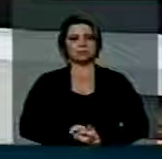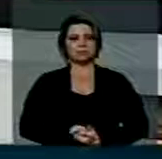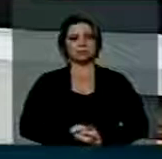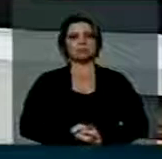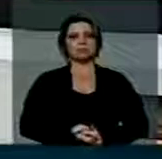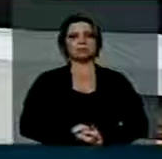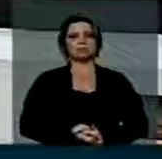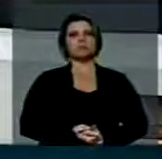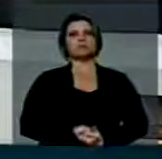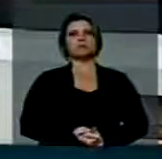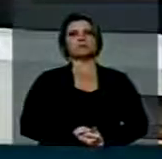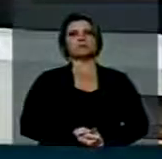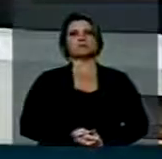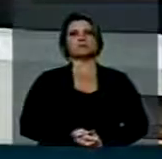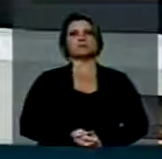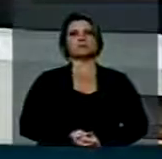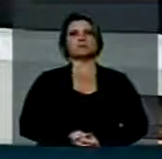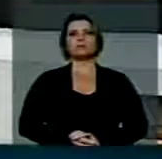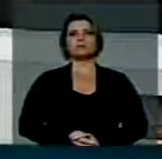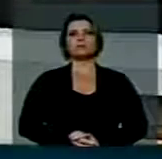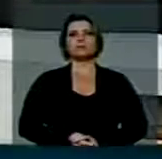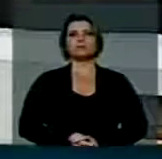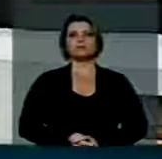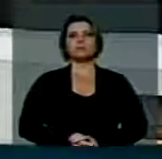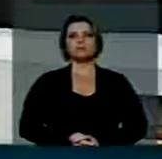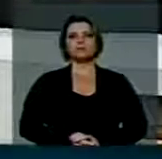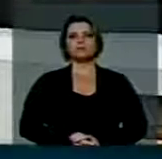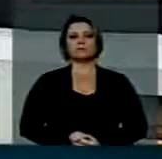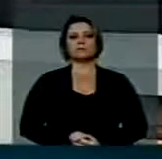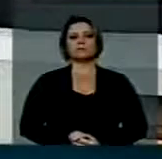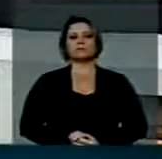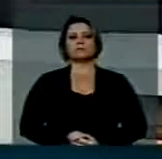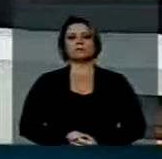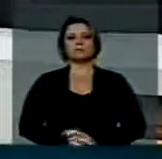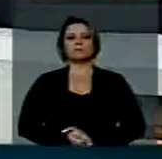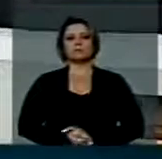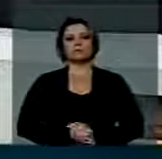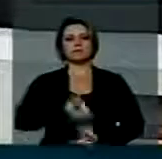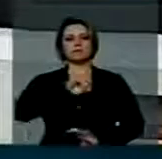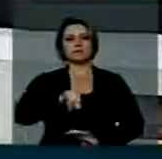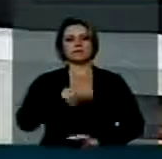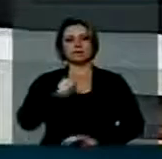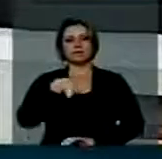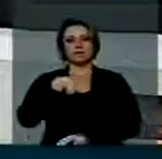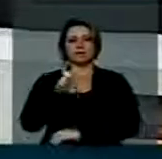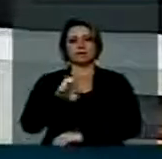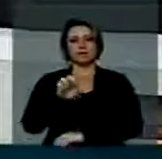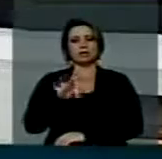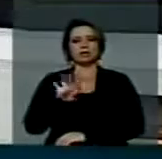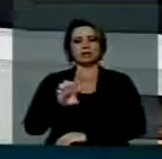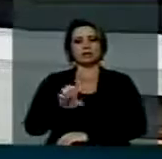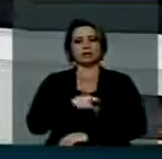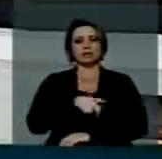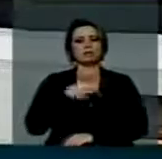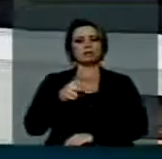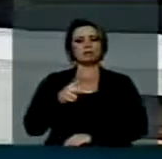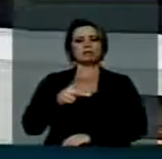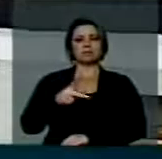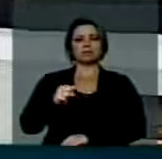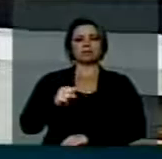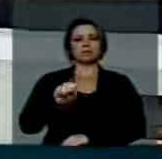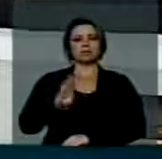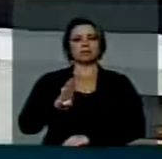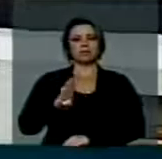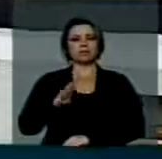Concedo a palavra à Luz, deputada Janete Capiveril, PSB e Amapá,